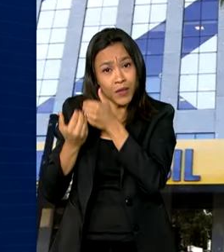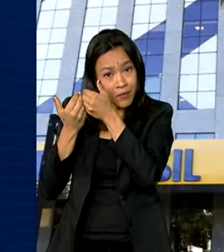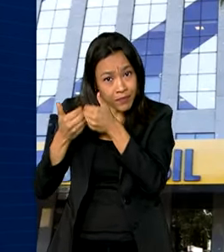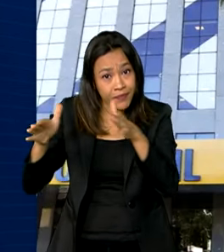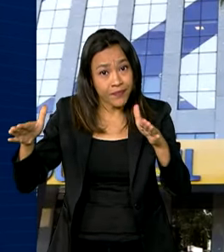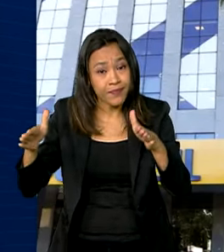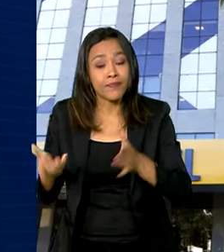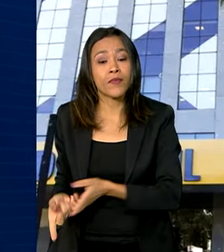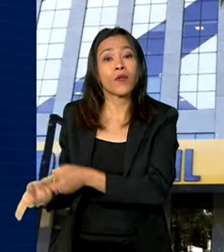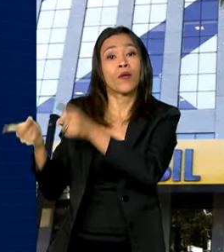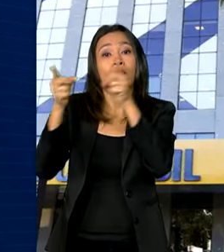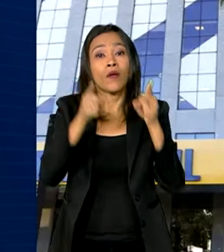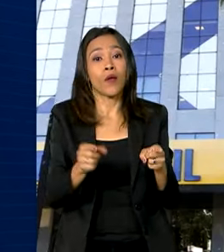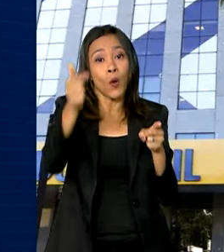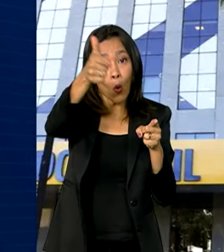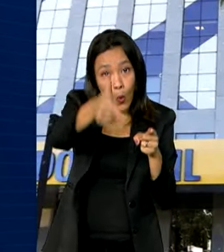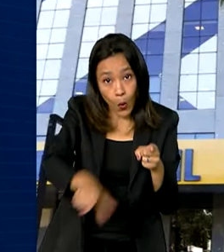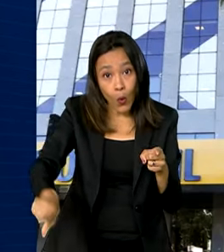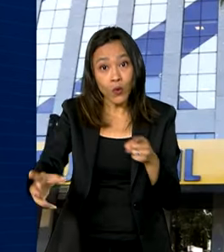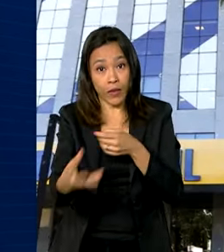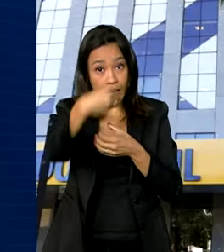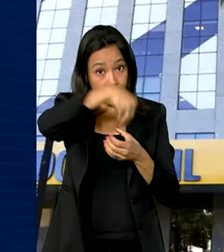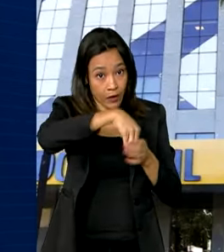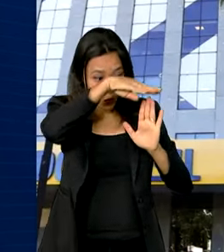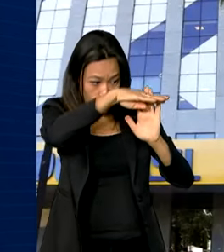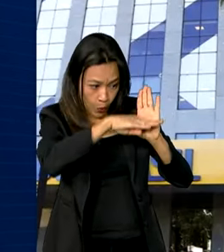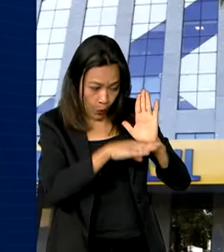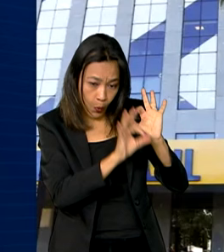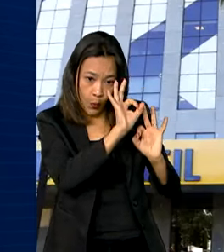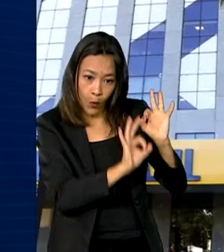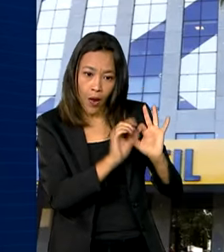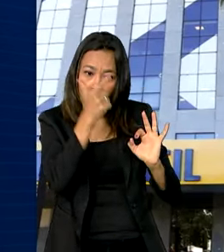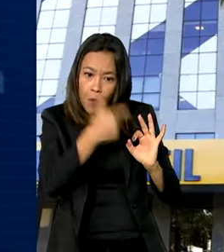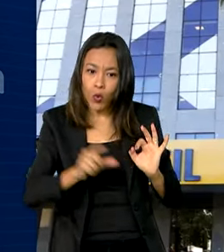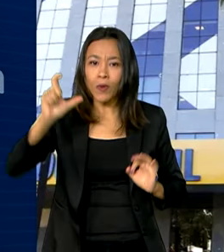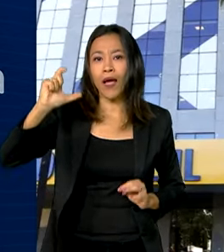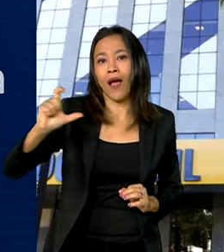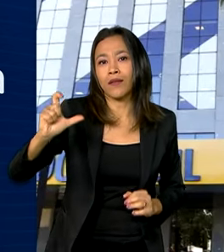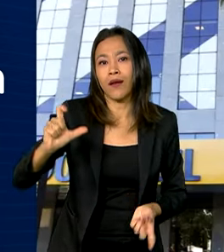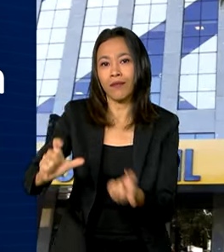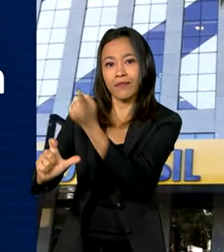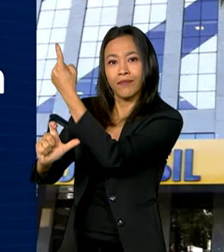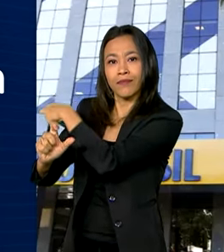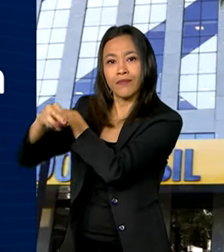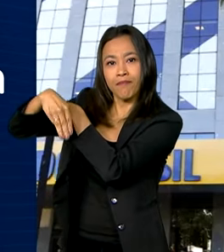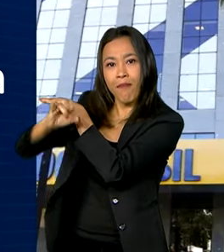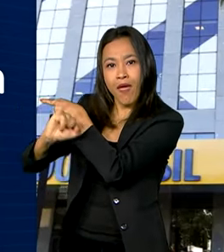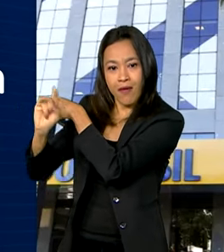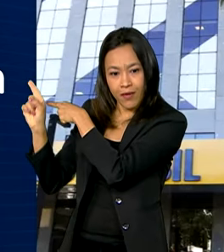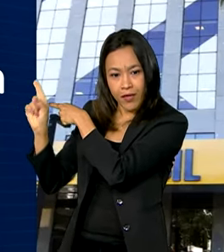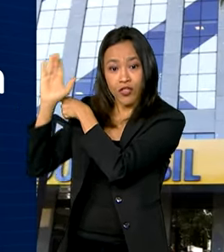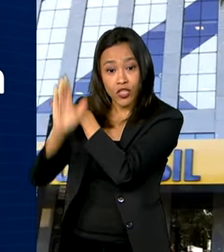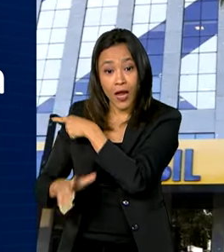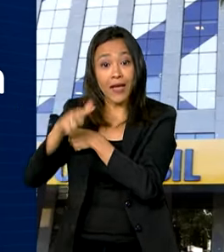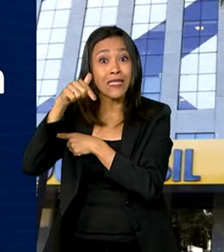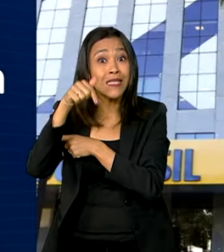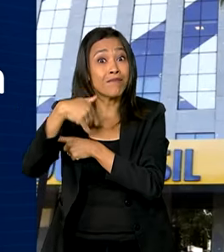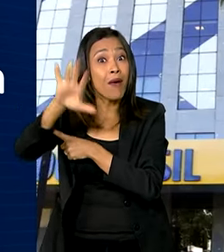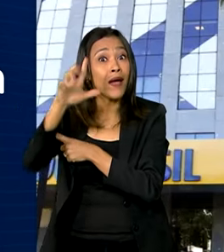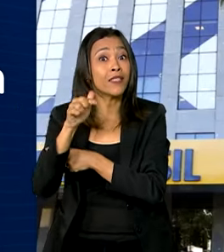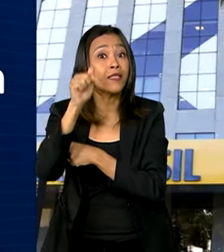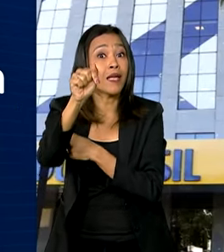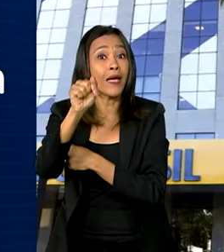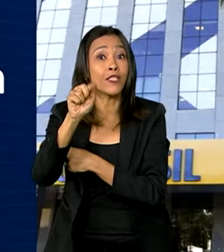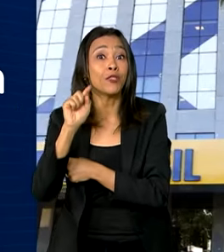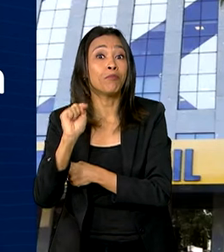Outro destaque dentro do programa é o cartão MEI. O BB já emitiu mais de 7 mil cartões